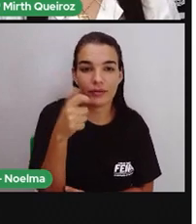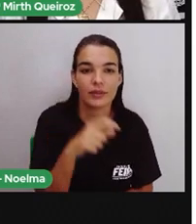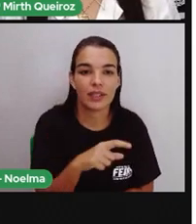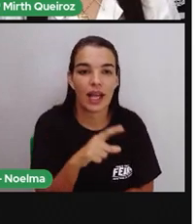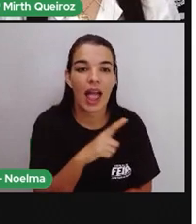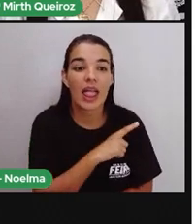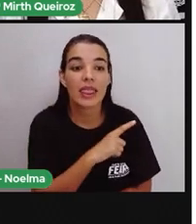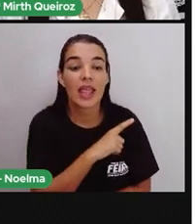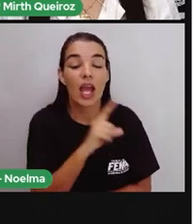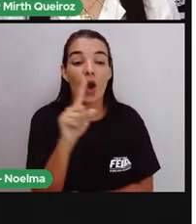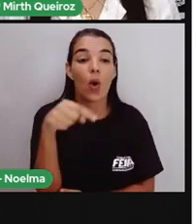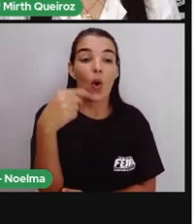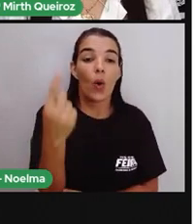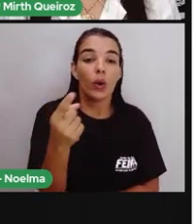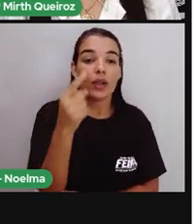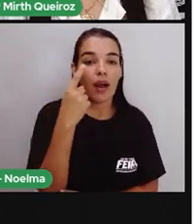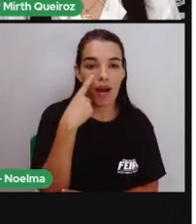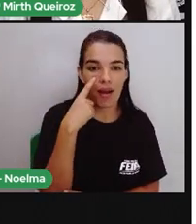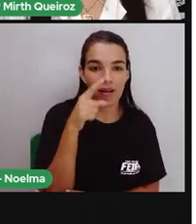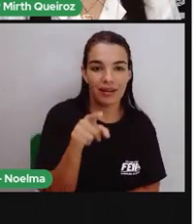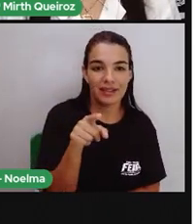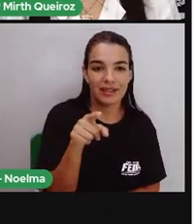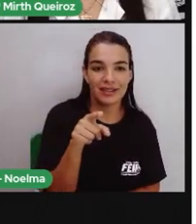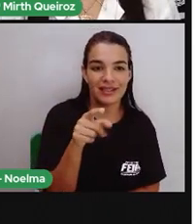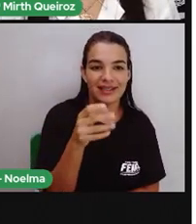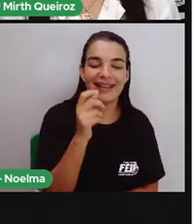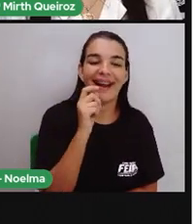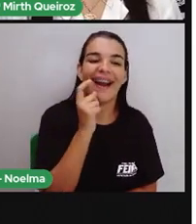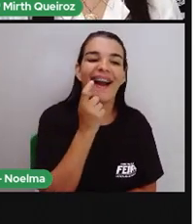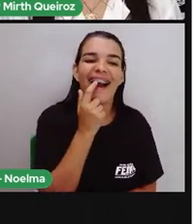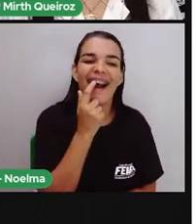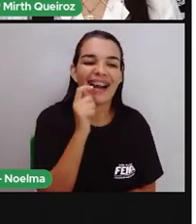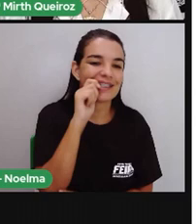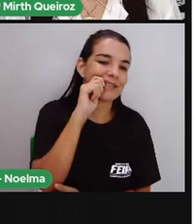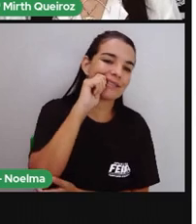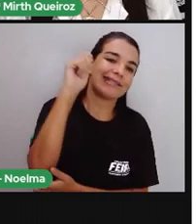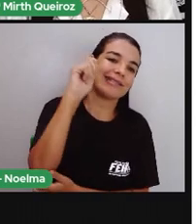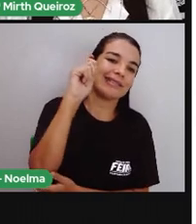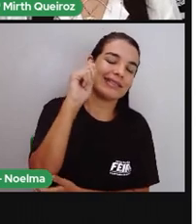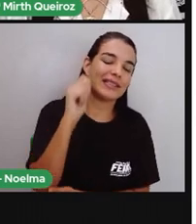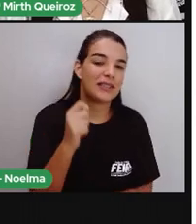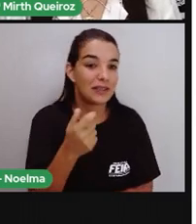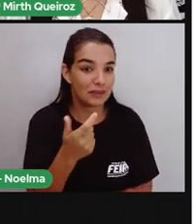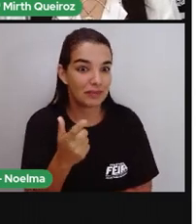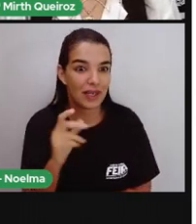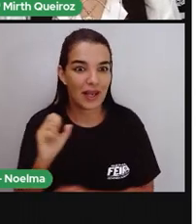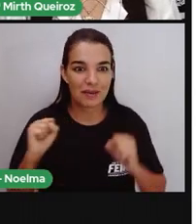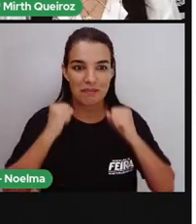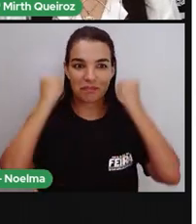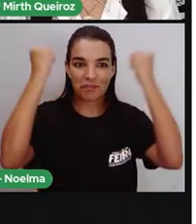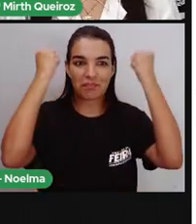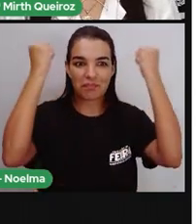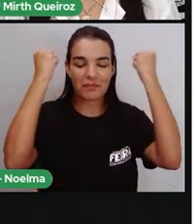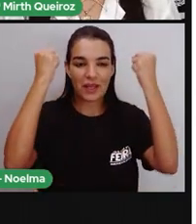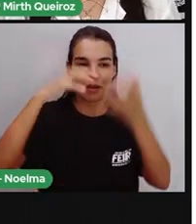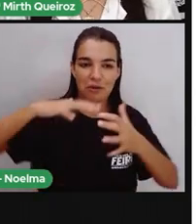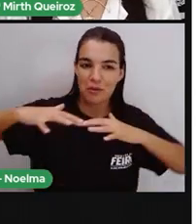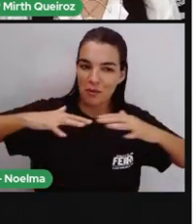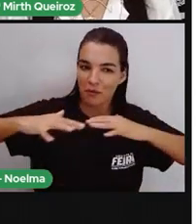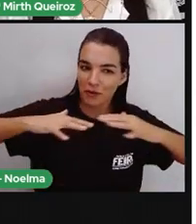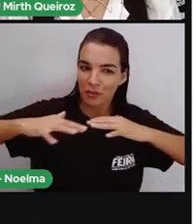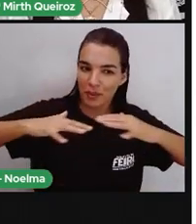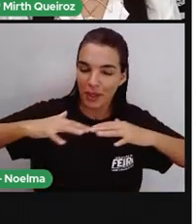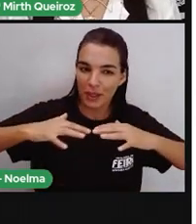espície, que é de Joaquim José Xavier, que é o Tiradentes, herói da nação brasileira, né? Que ele participou de um movimento